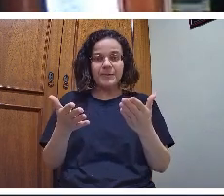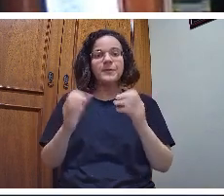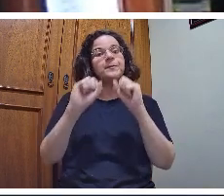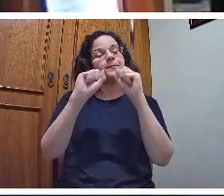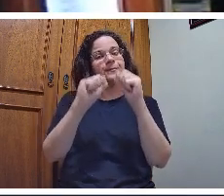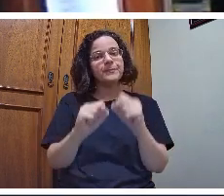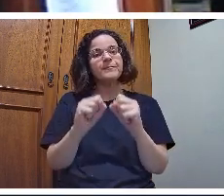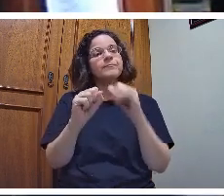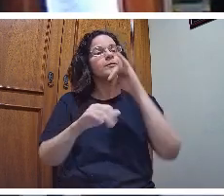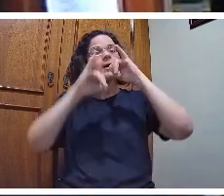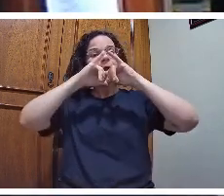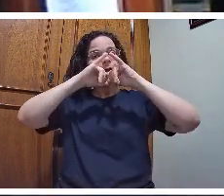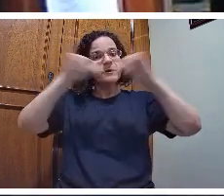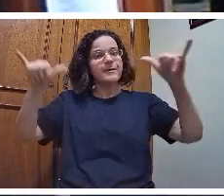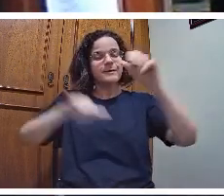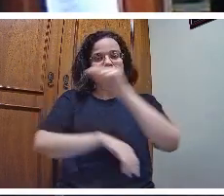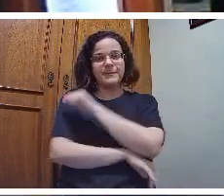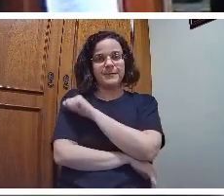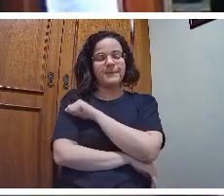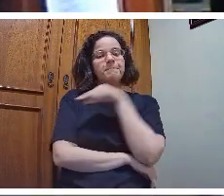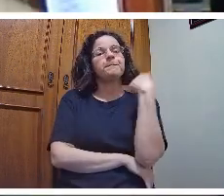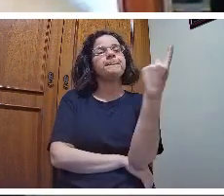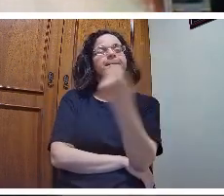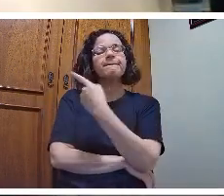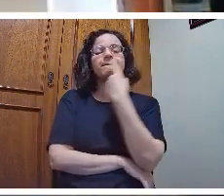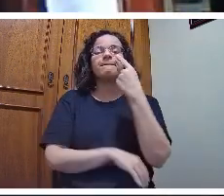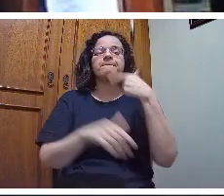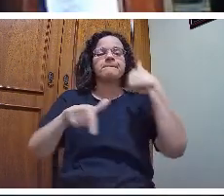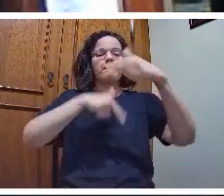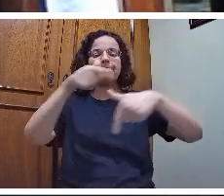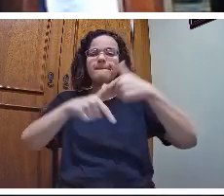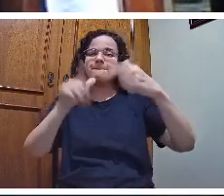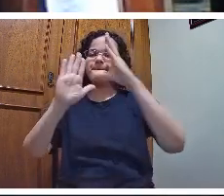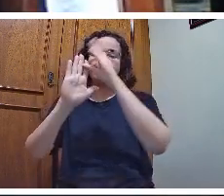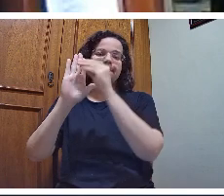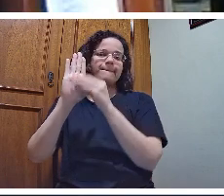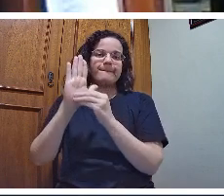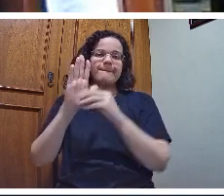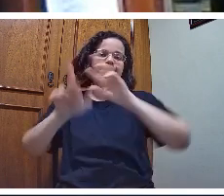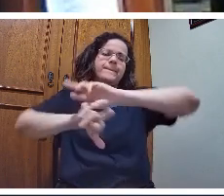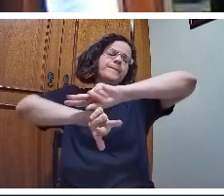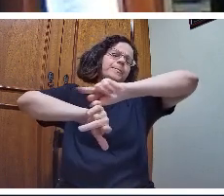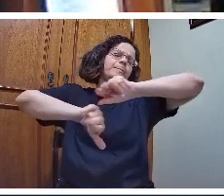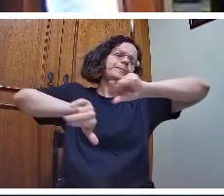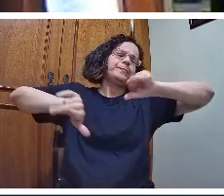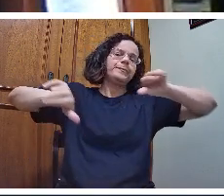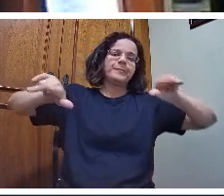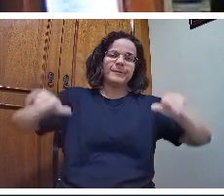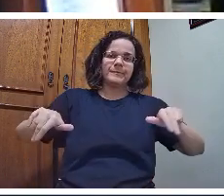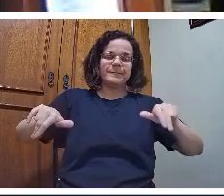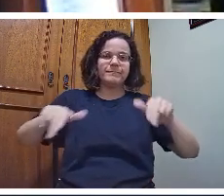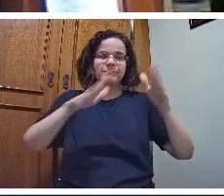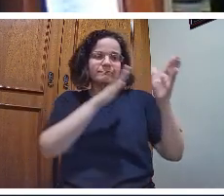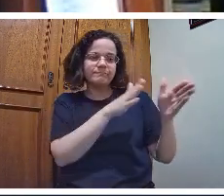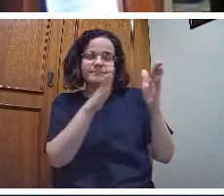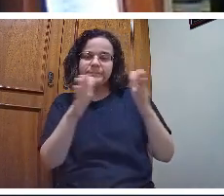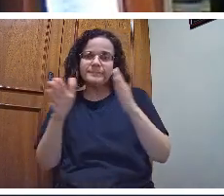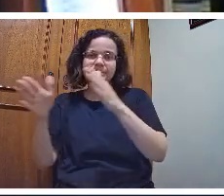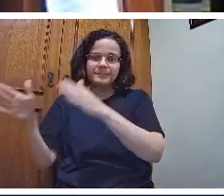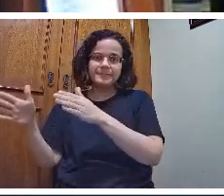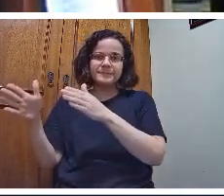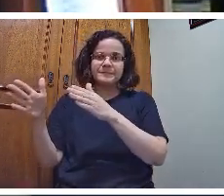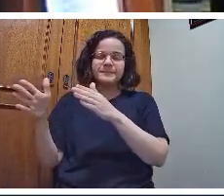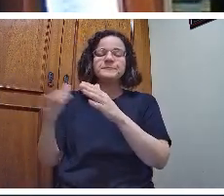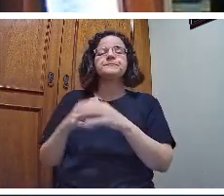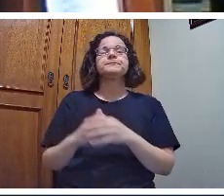anunciar ao aluno que a gente vai trabalhar o conteúdo em diversas, em diversas faces, em